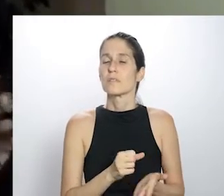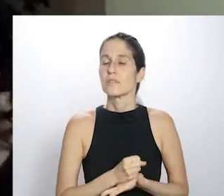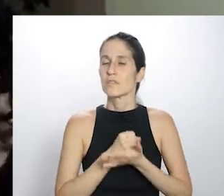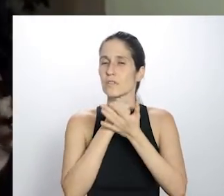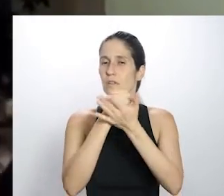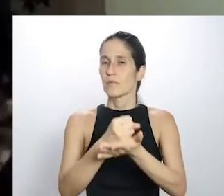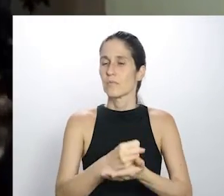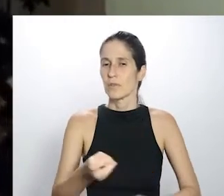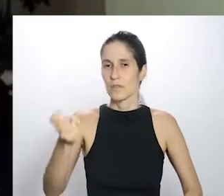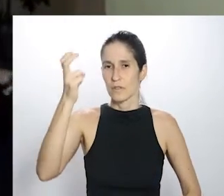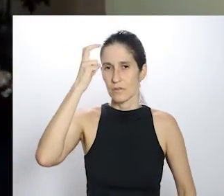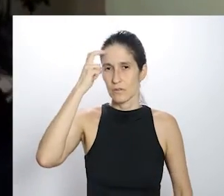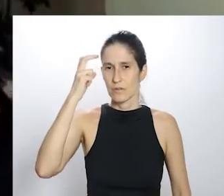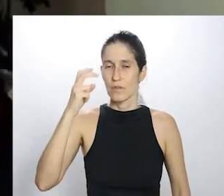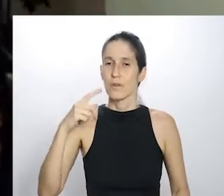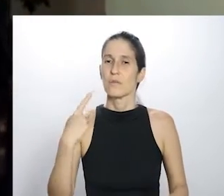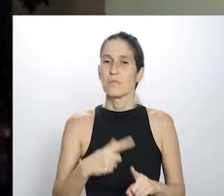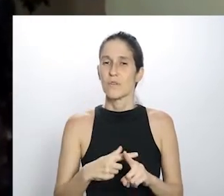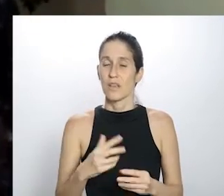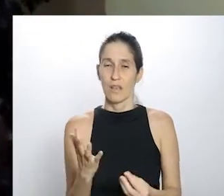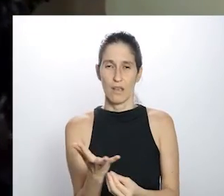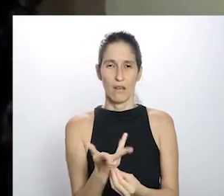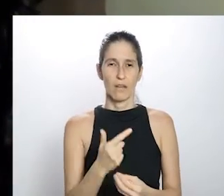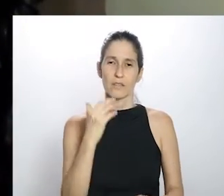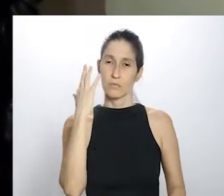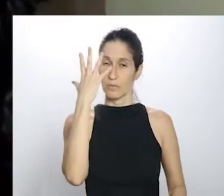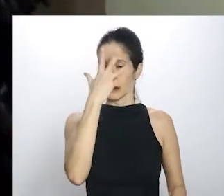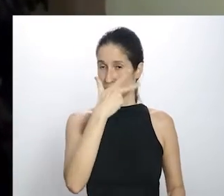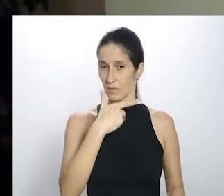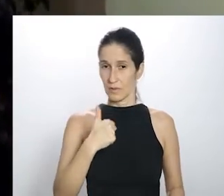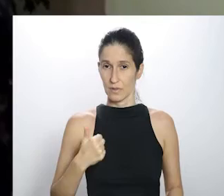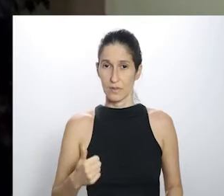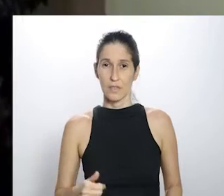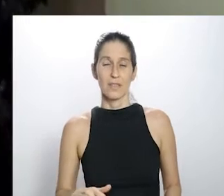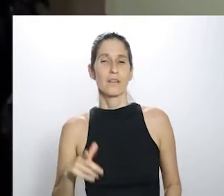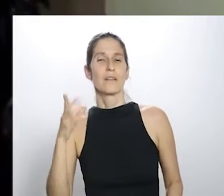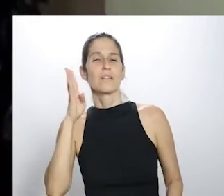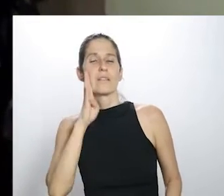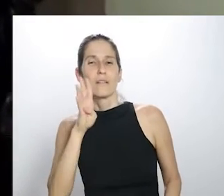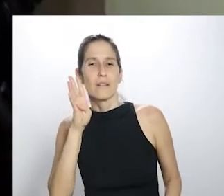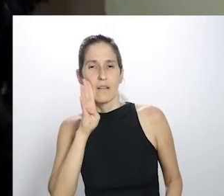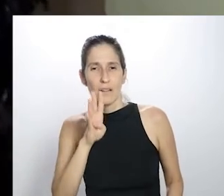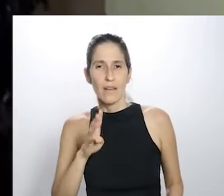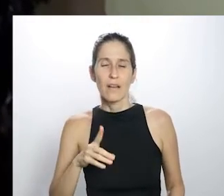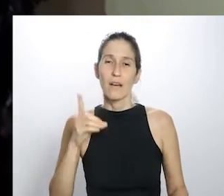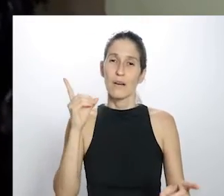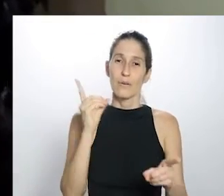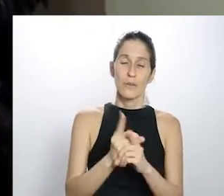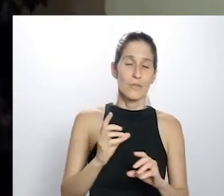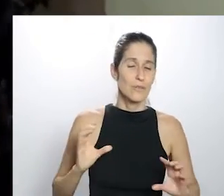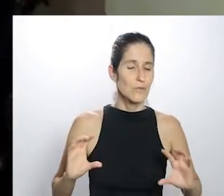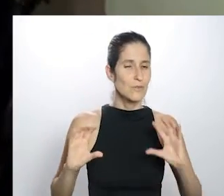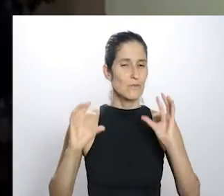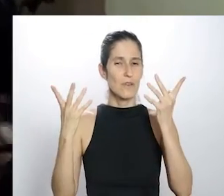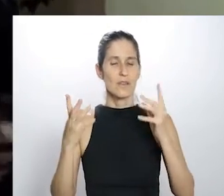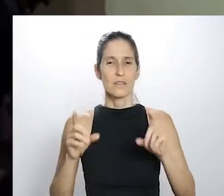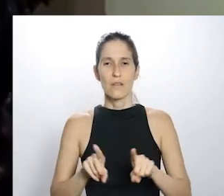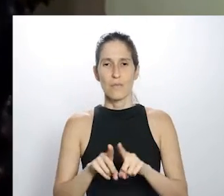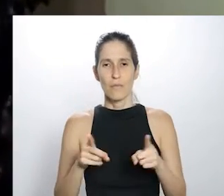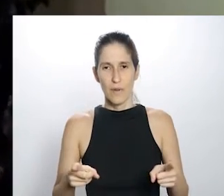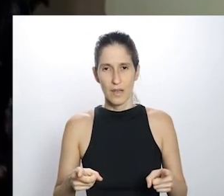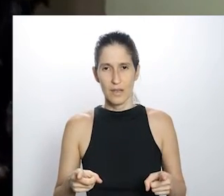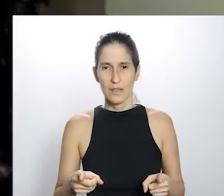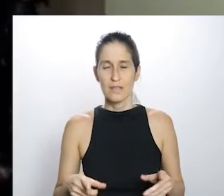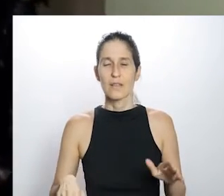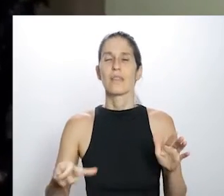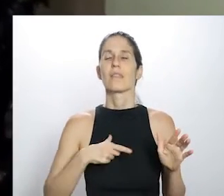bate essa tecla de que o fazer artístico é lindo, é bonito, a beleza é massa, é o momento do encontro, da